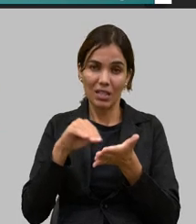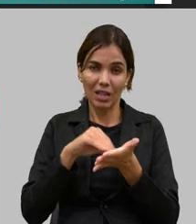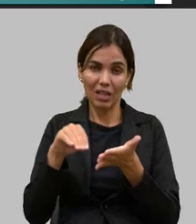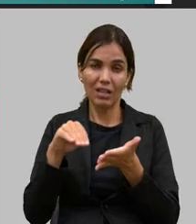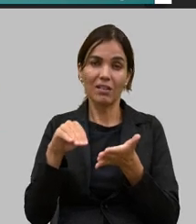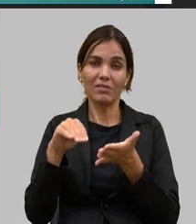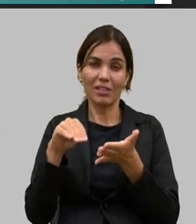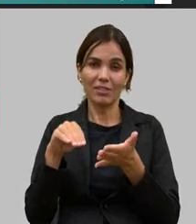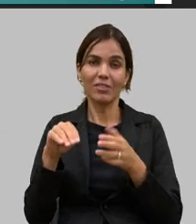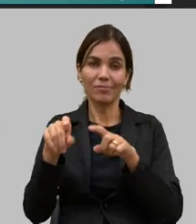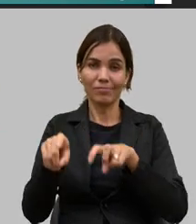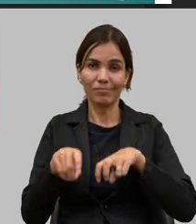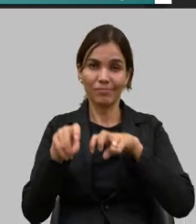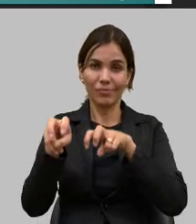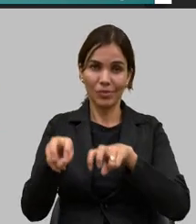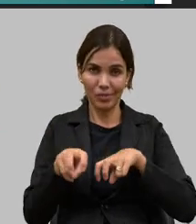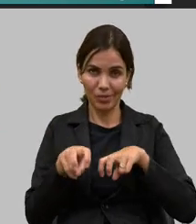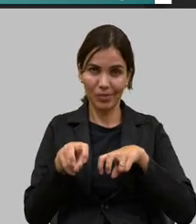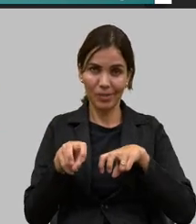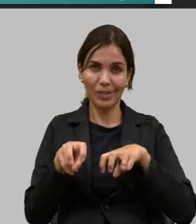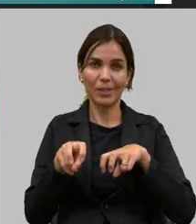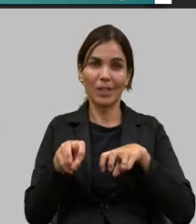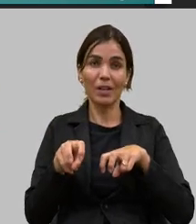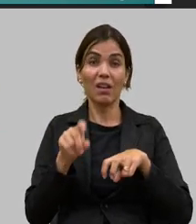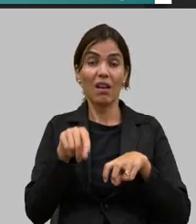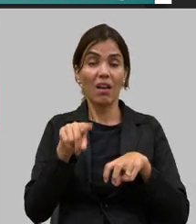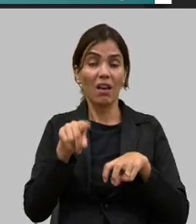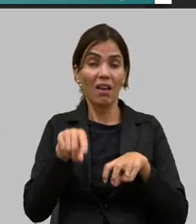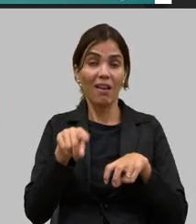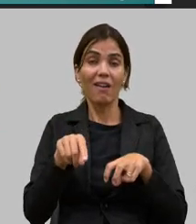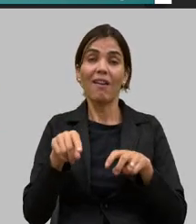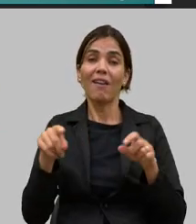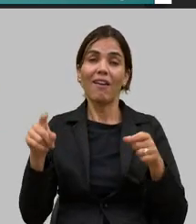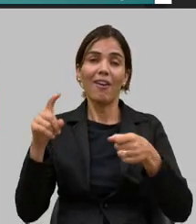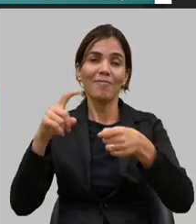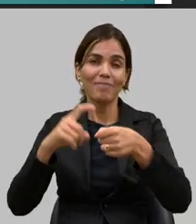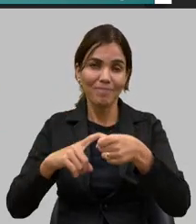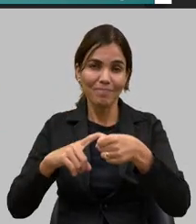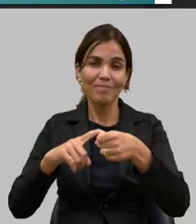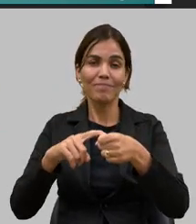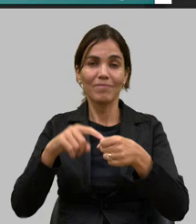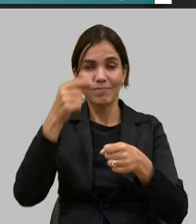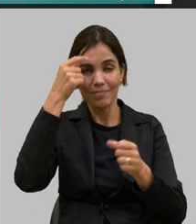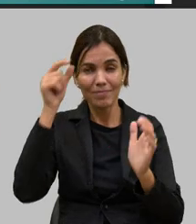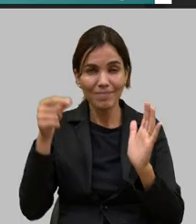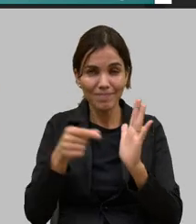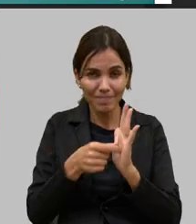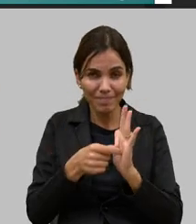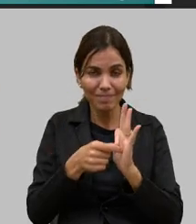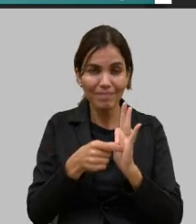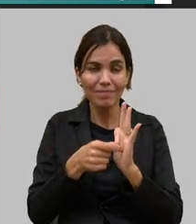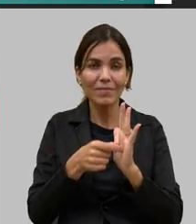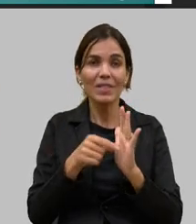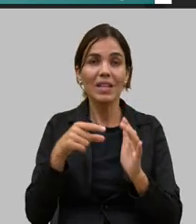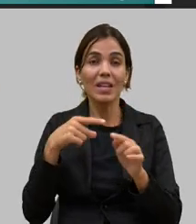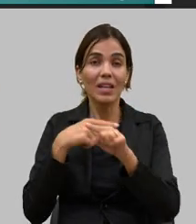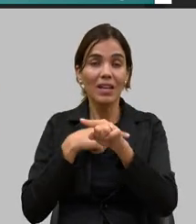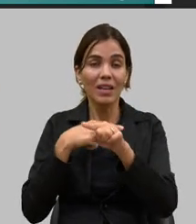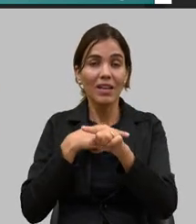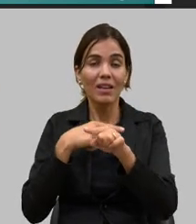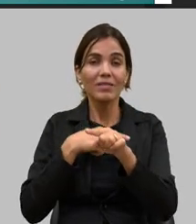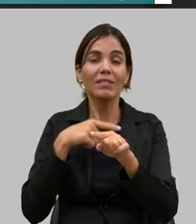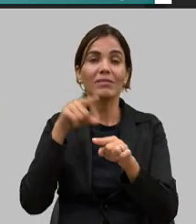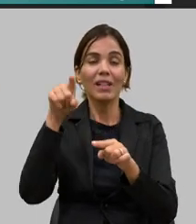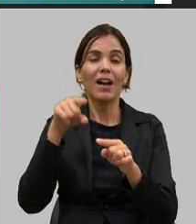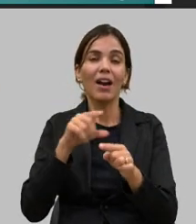através da inteligência artificial um estudo feito do CAR que é o Cadastro Ambiental Rural declarado pelos produtores